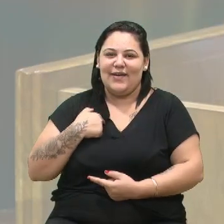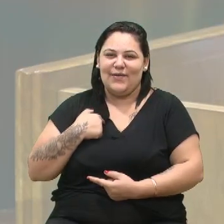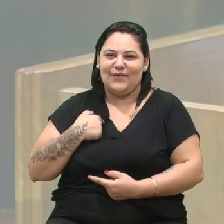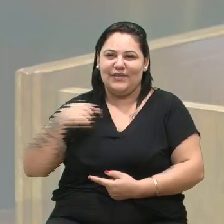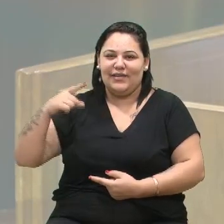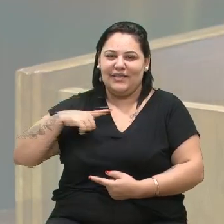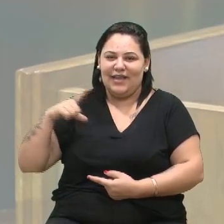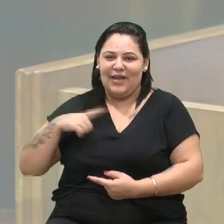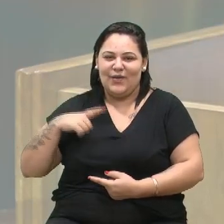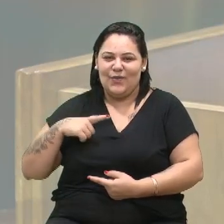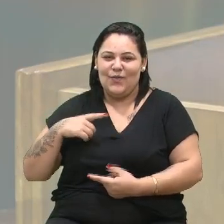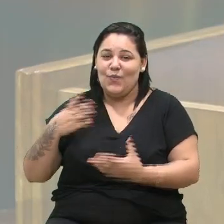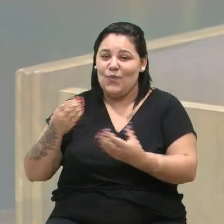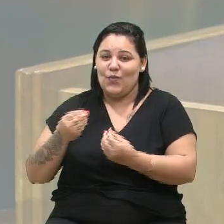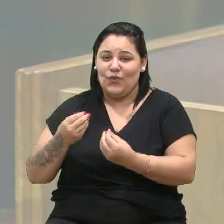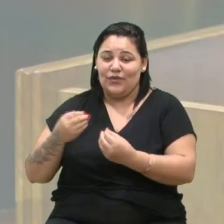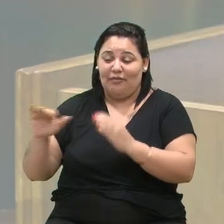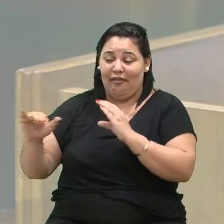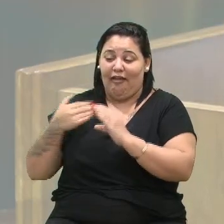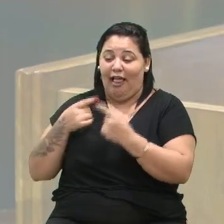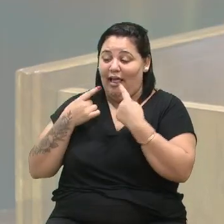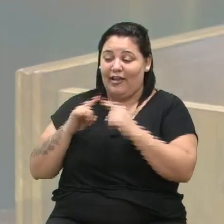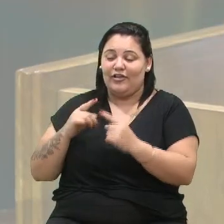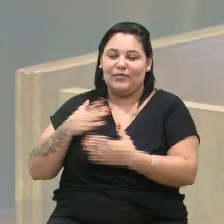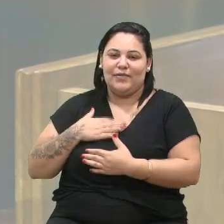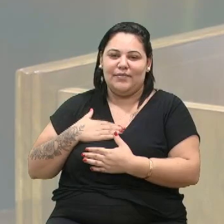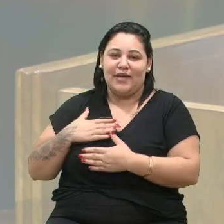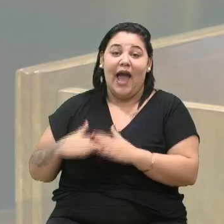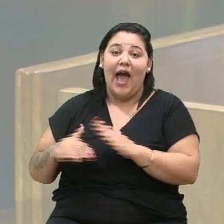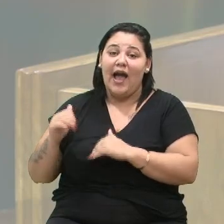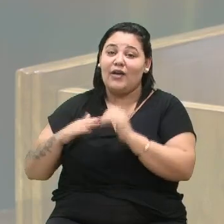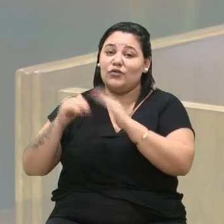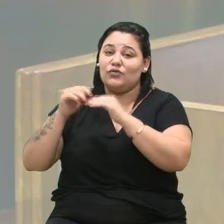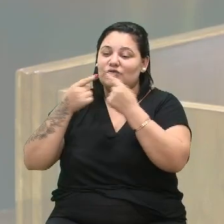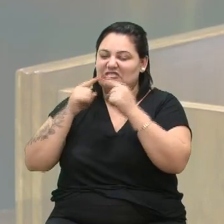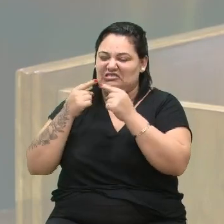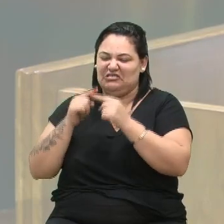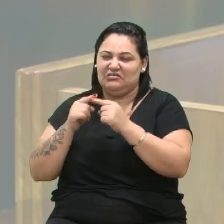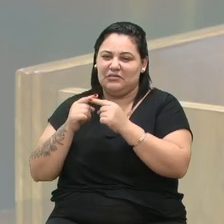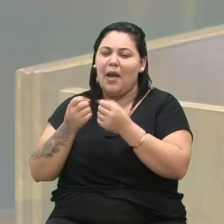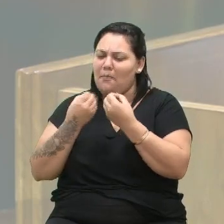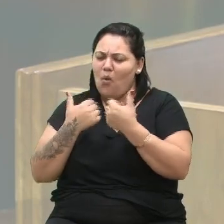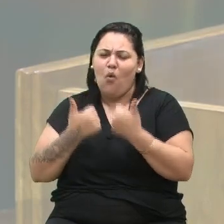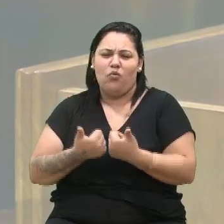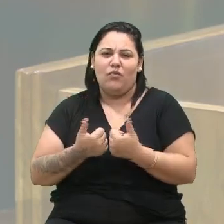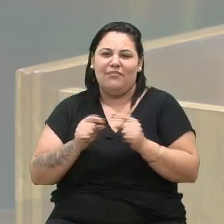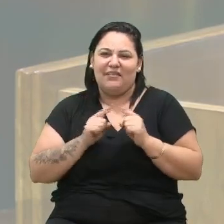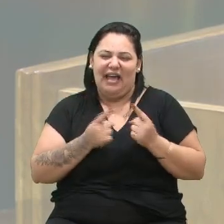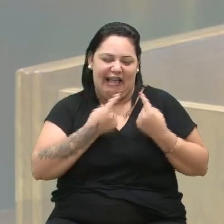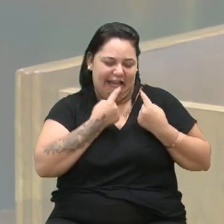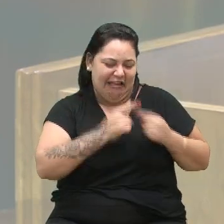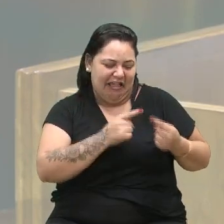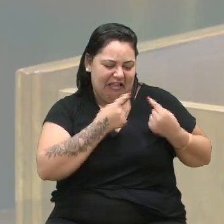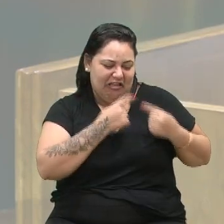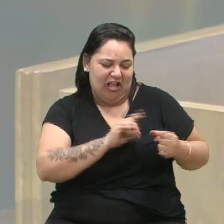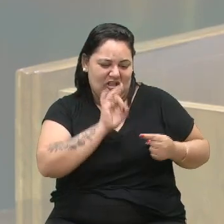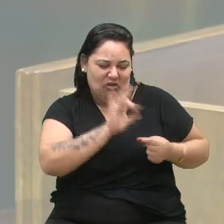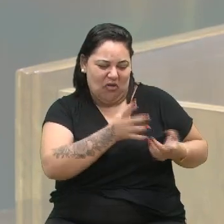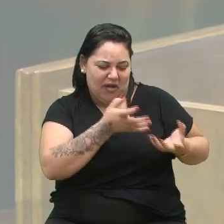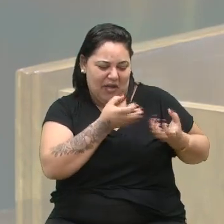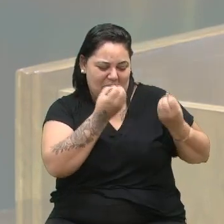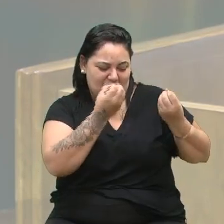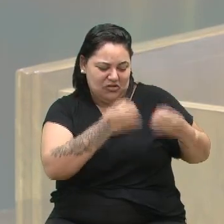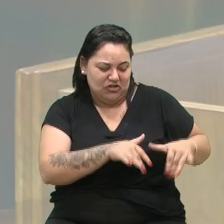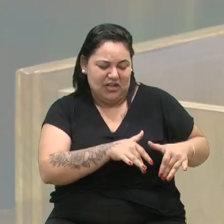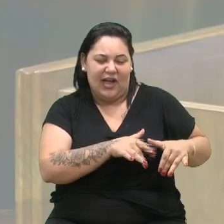críticas e a crítica construtiva será sempre bem-vinda. Mas aquela crítica que só quer rebaixar a pessoa,